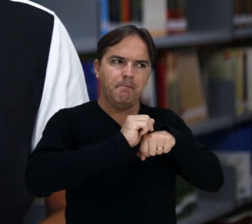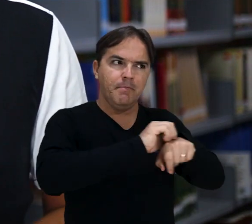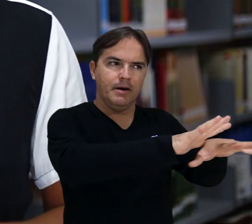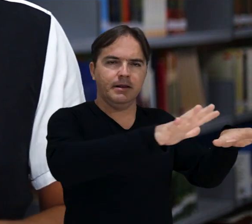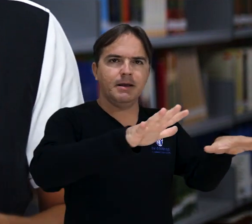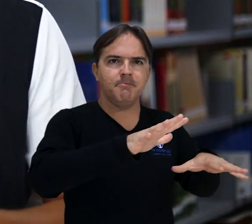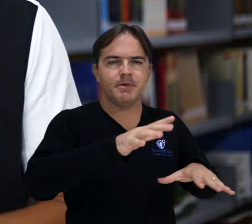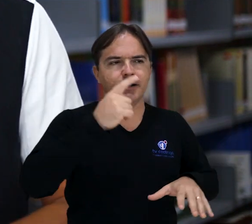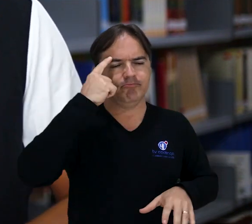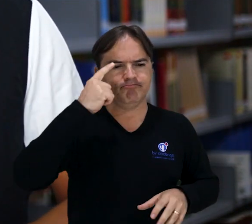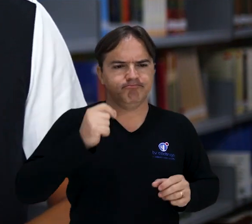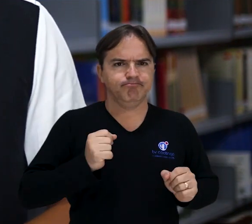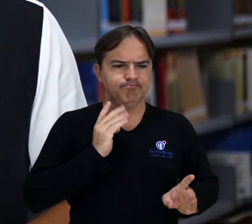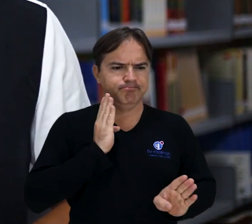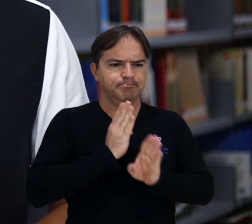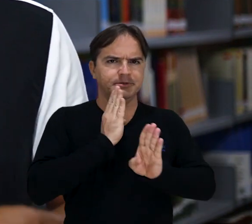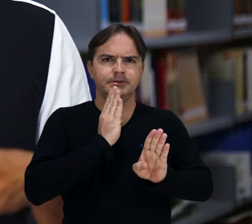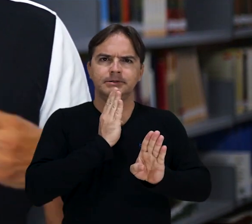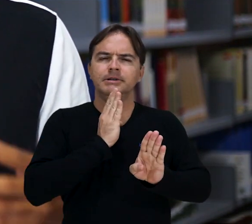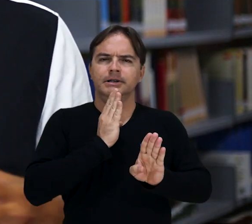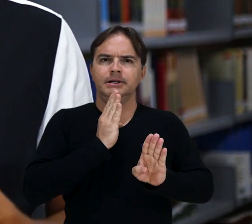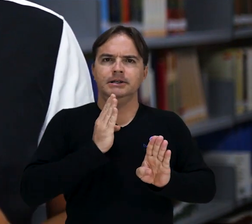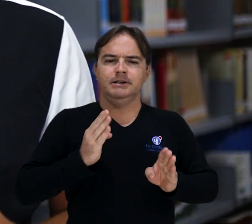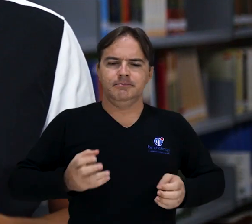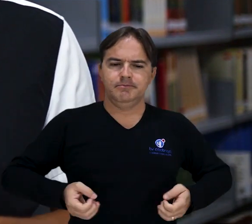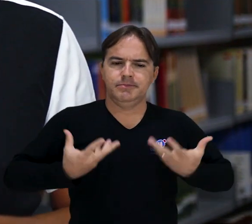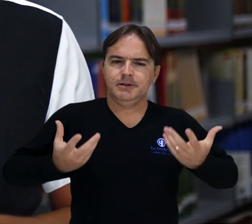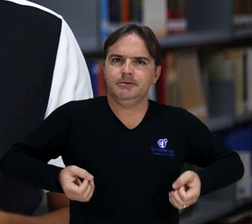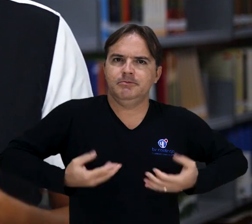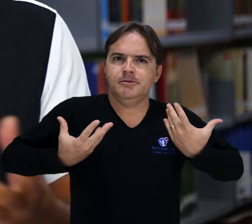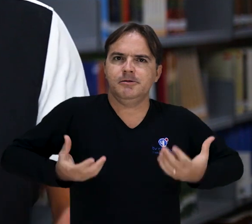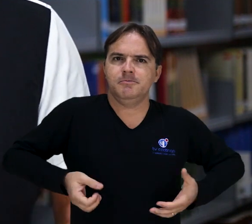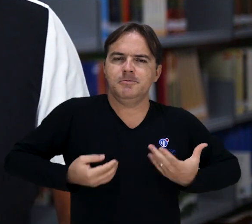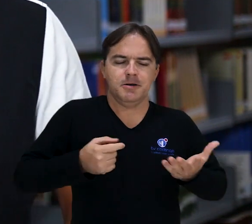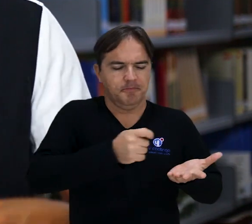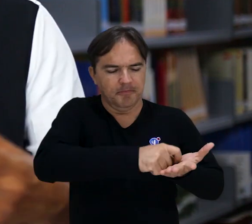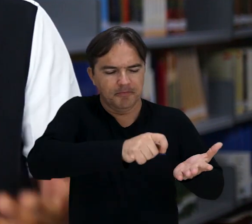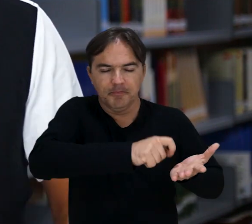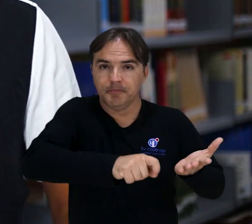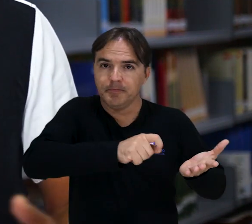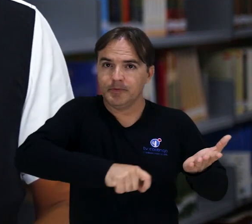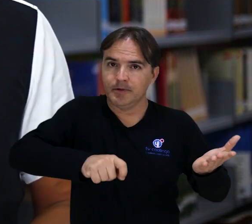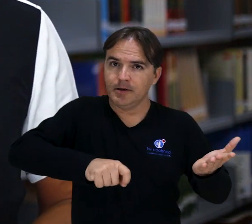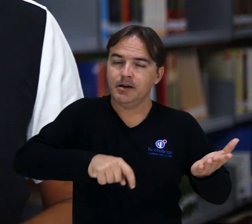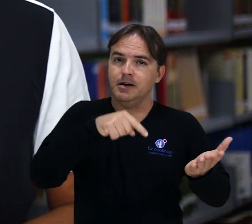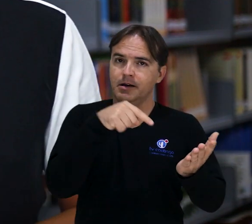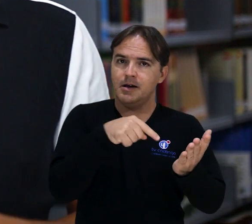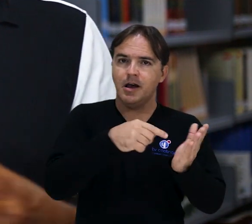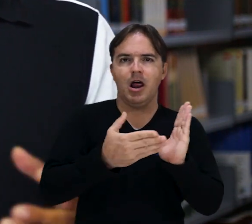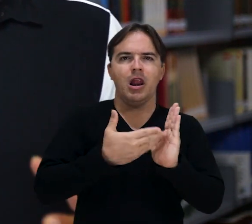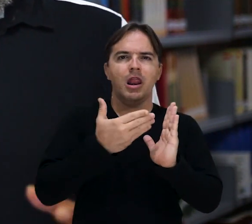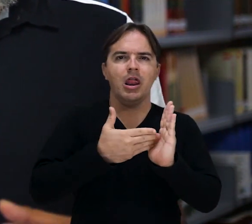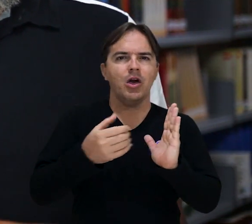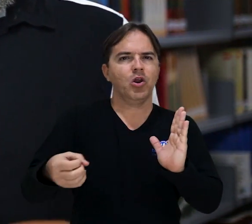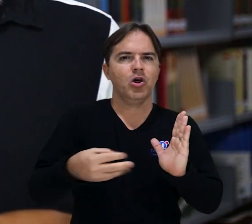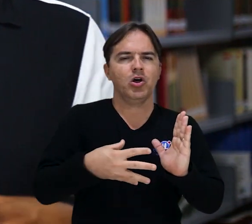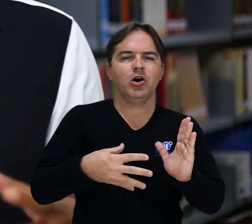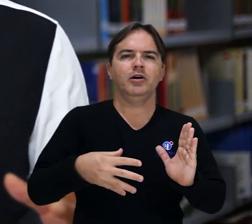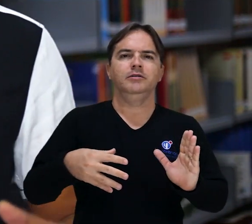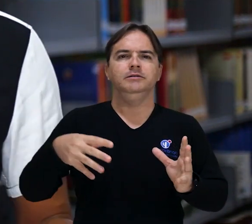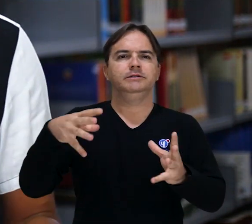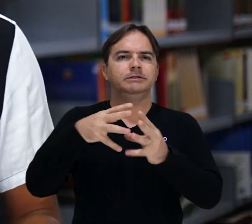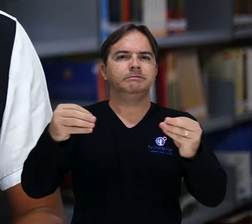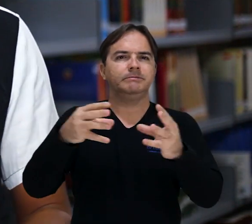escrita literária. E aí, o meu livro mais recente é o Espírito das Cores, que trata justamente